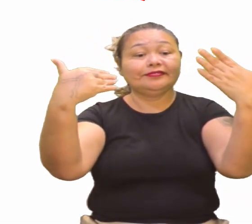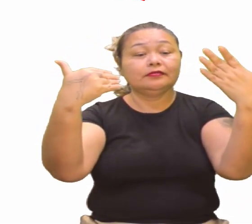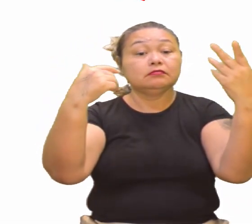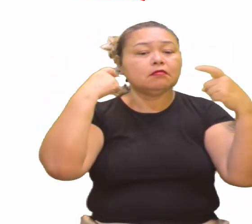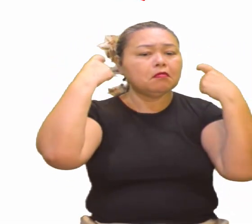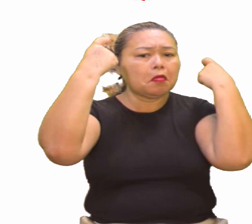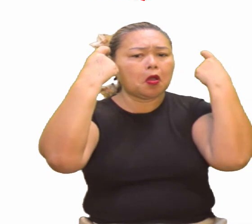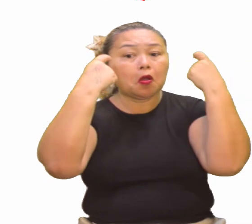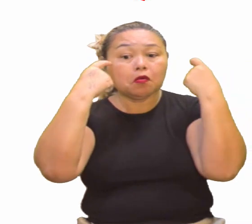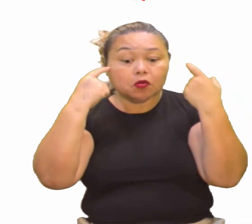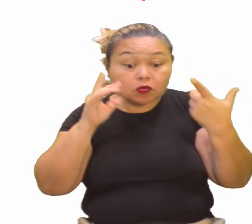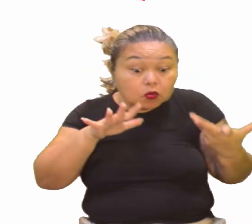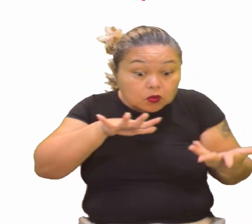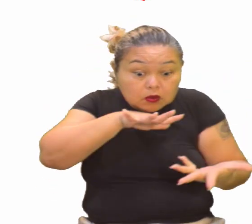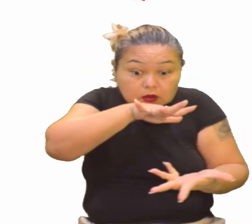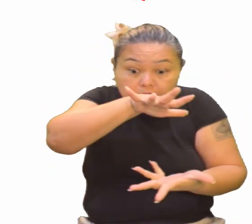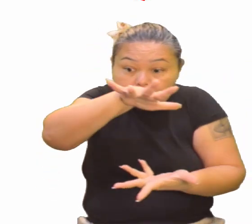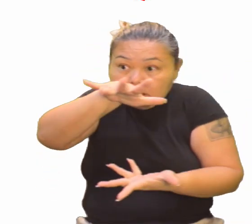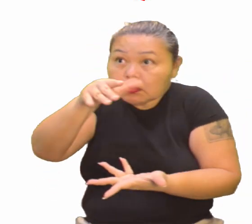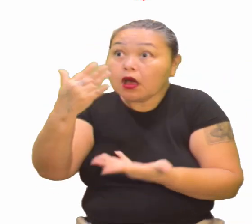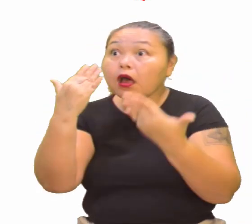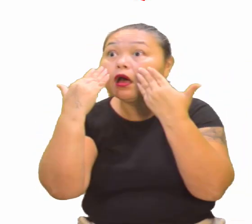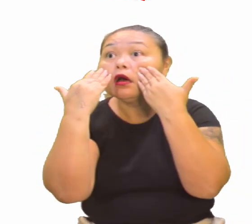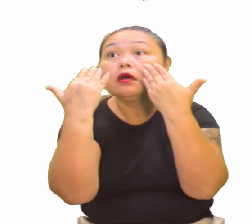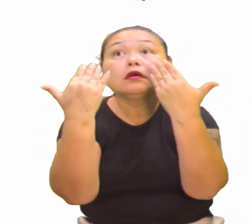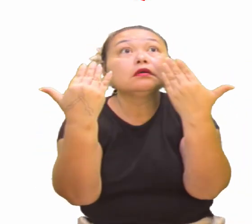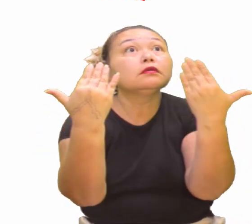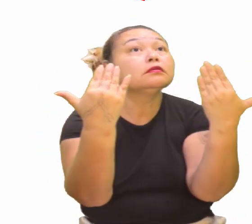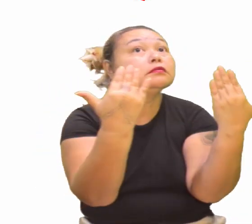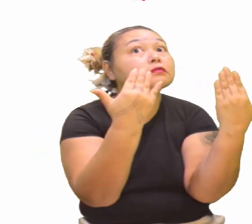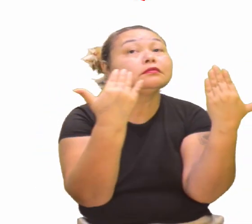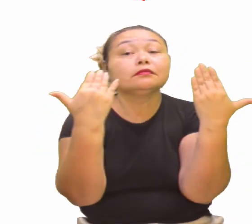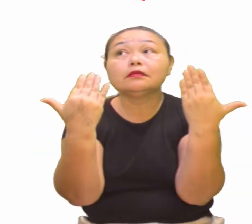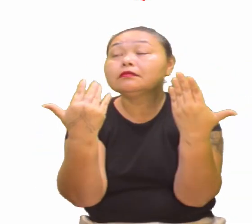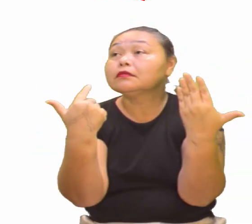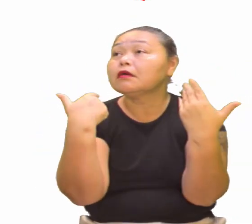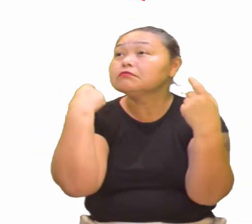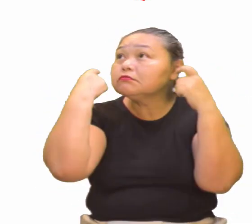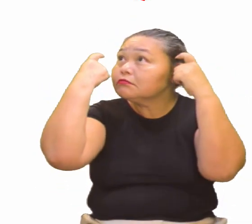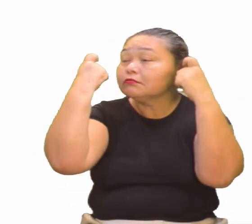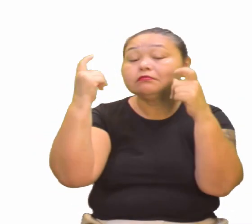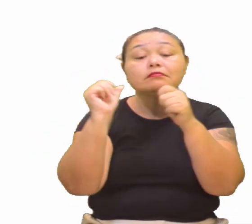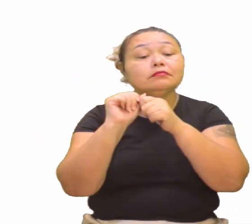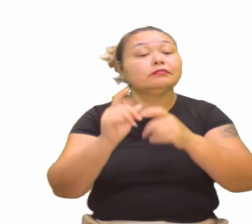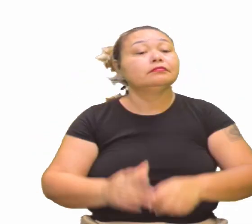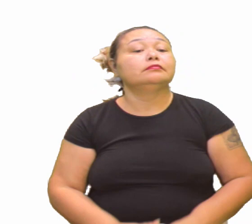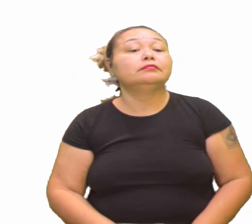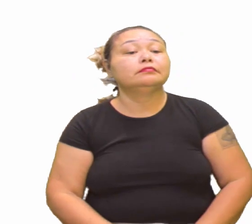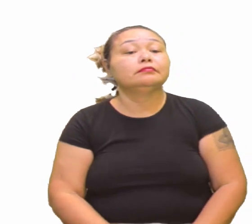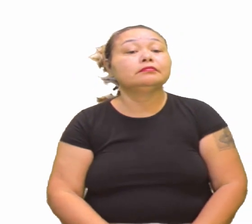Preocupação com este mundo, humanismo e naturalismo, então eles trouxeram isso.